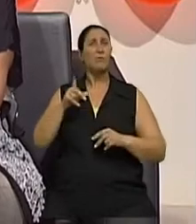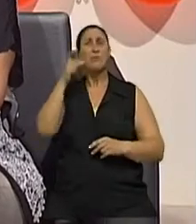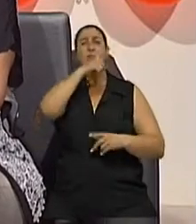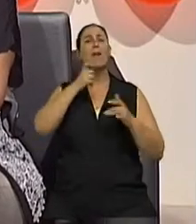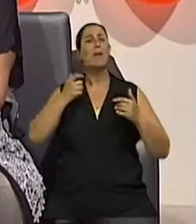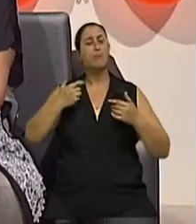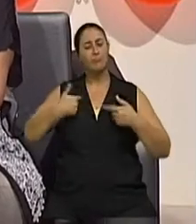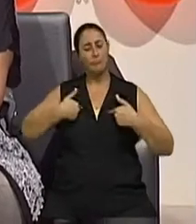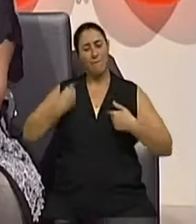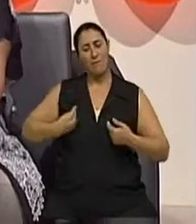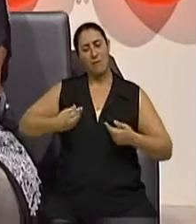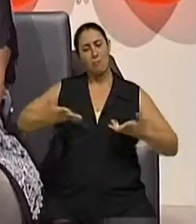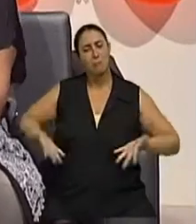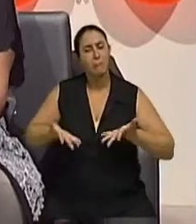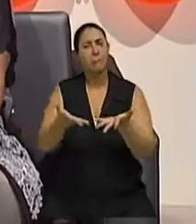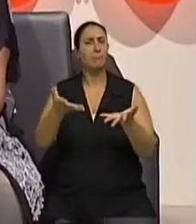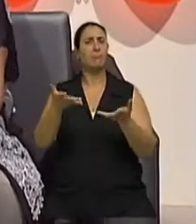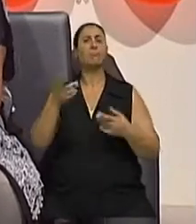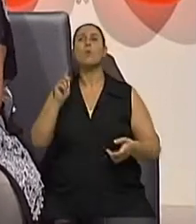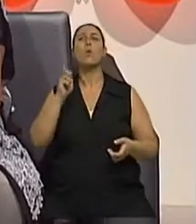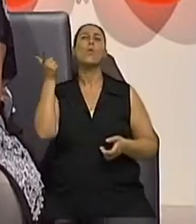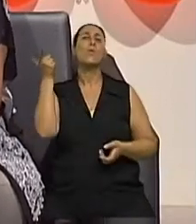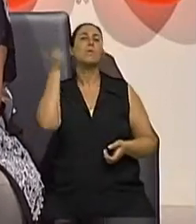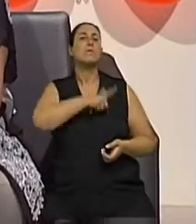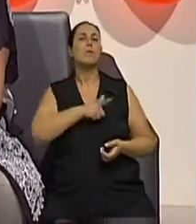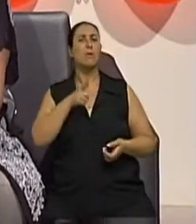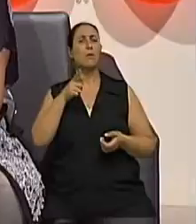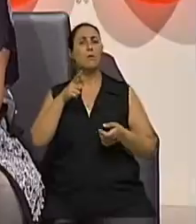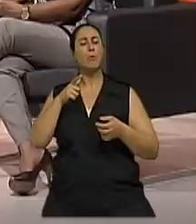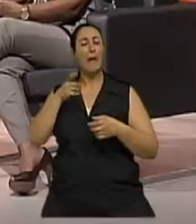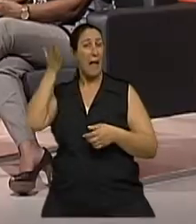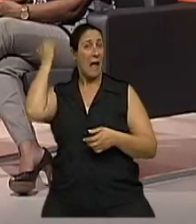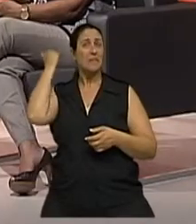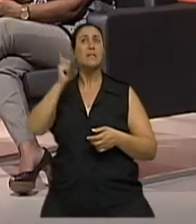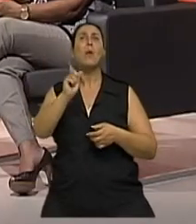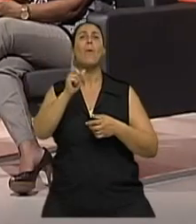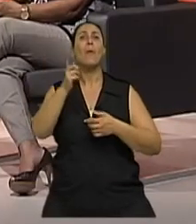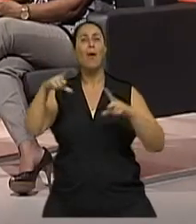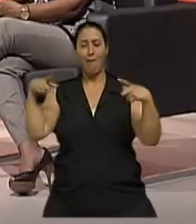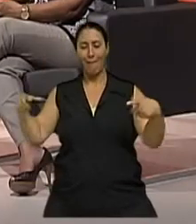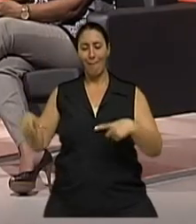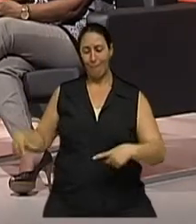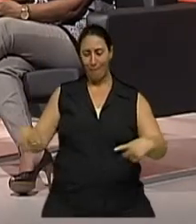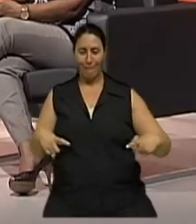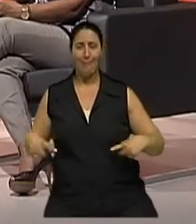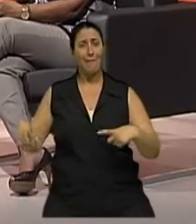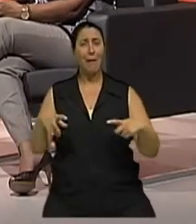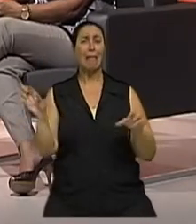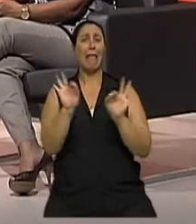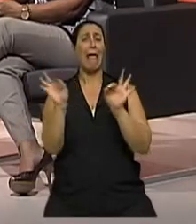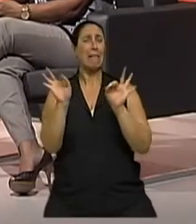que nem diz assim, não dançou bambolê, não jogou bambolê quando era jovem, né? A gente é lá na velhice a